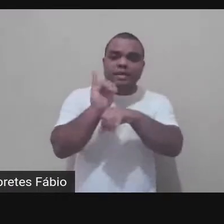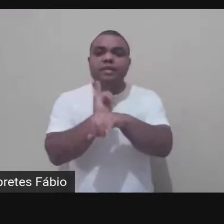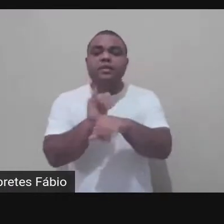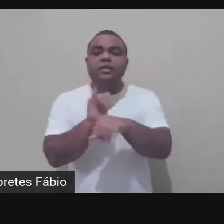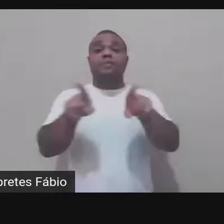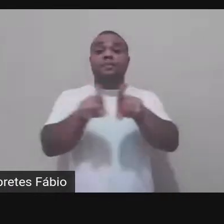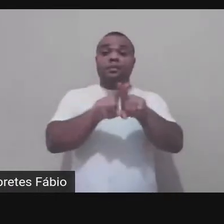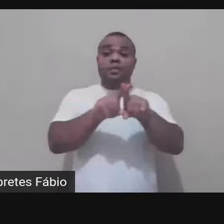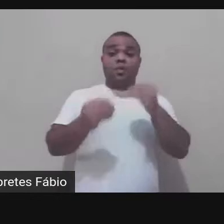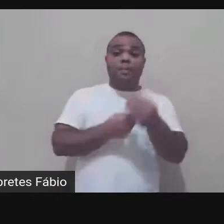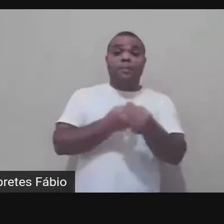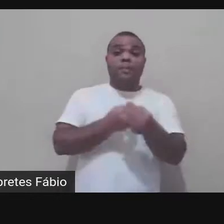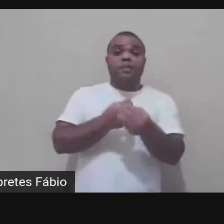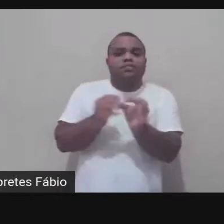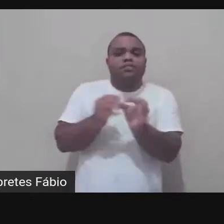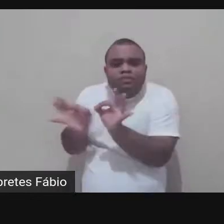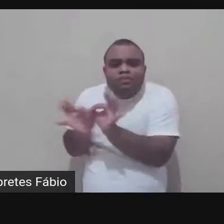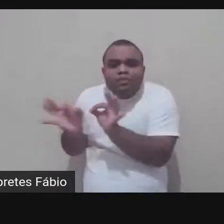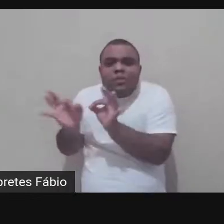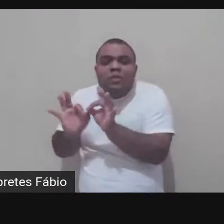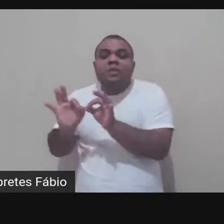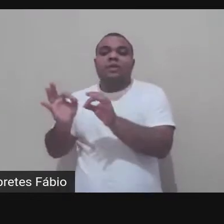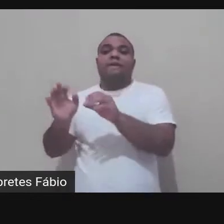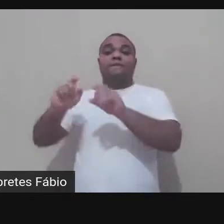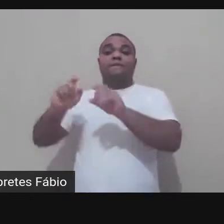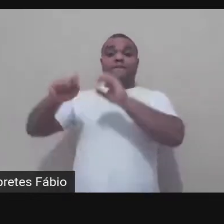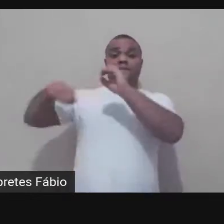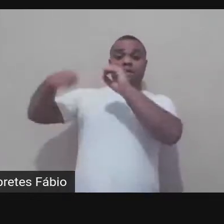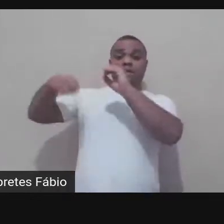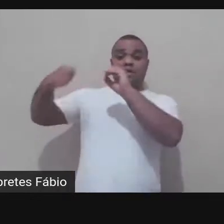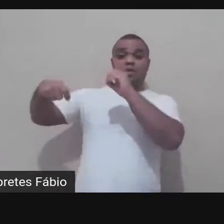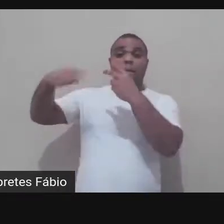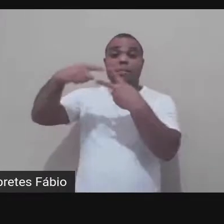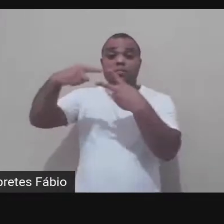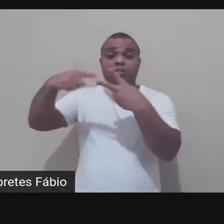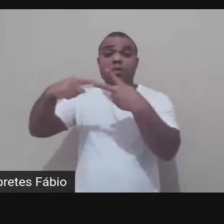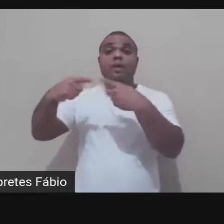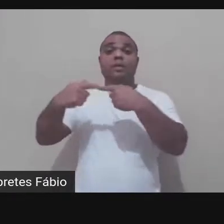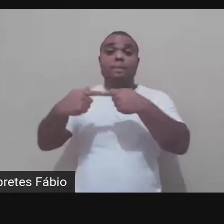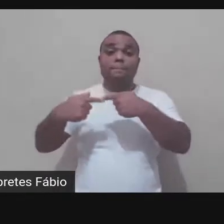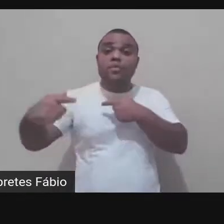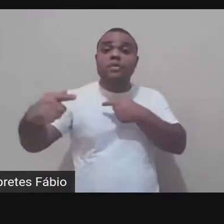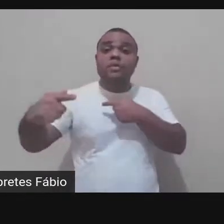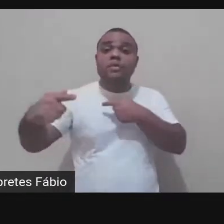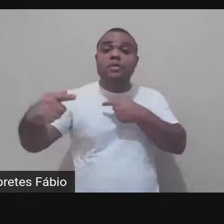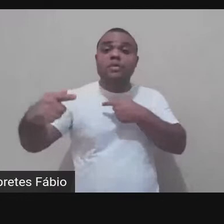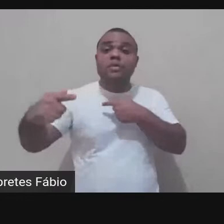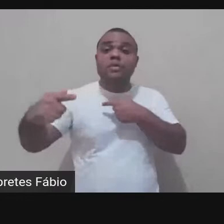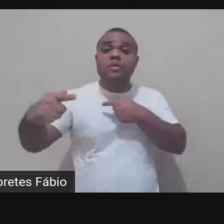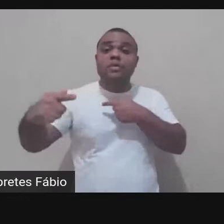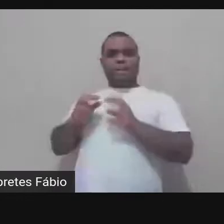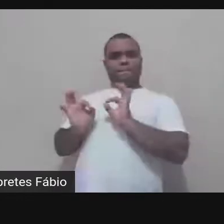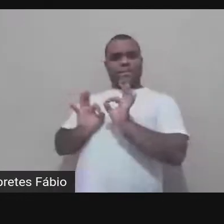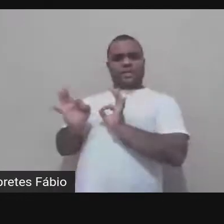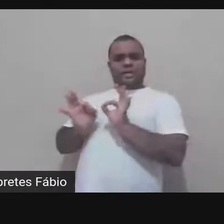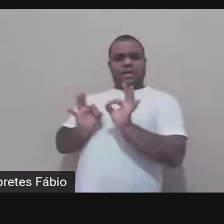aspecto de edição e de divulgação e aí eu